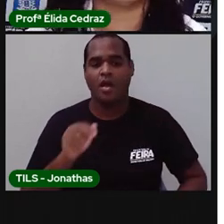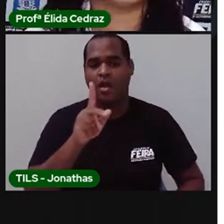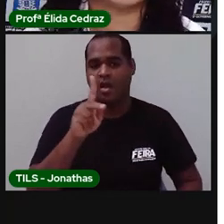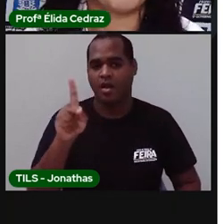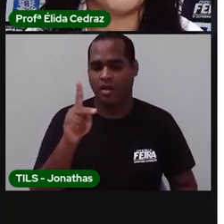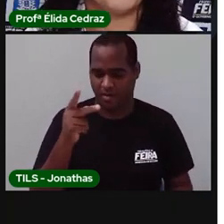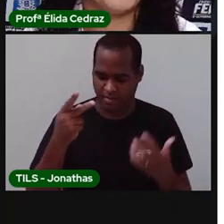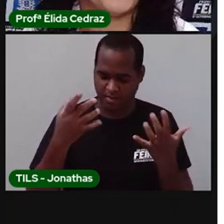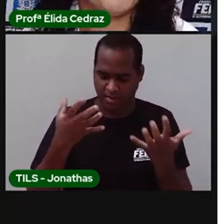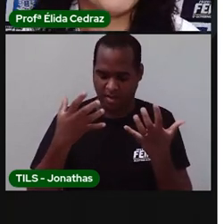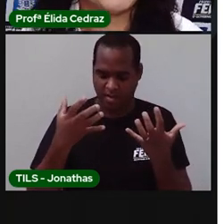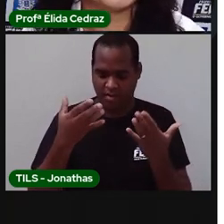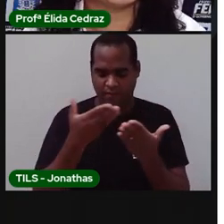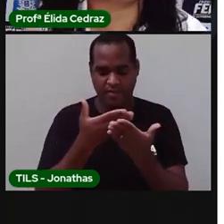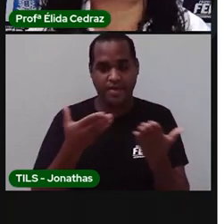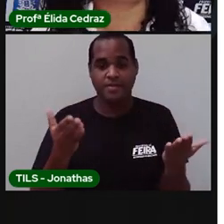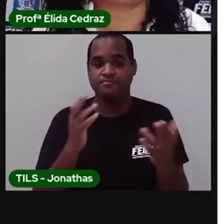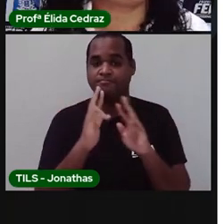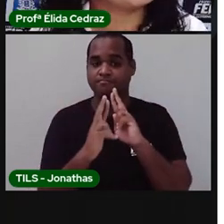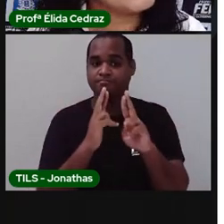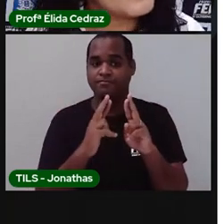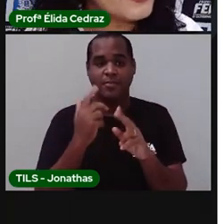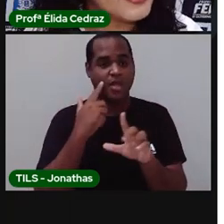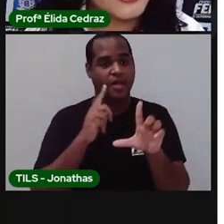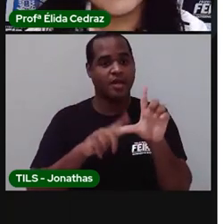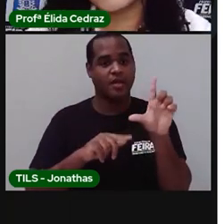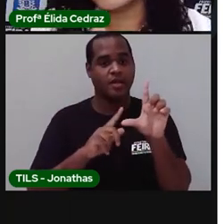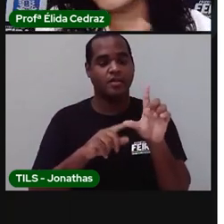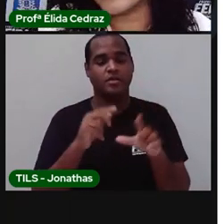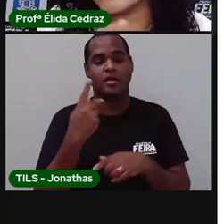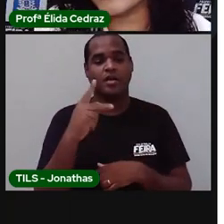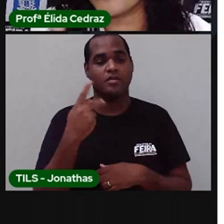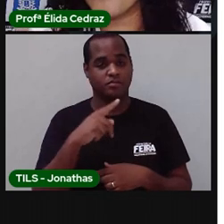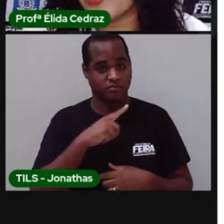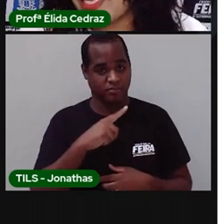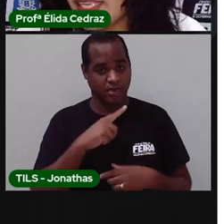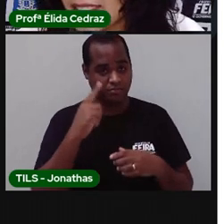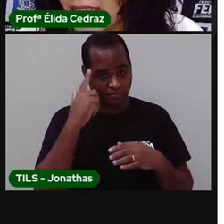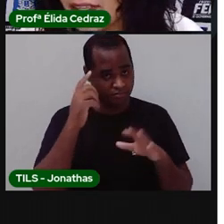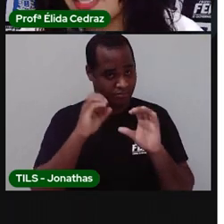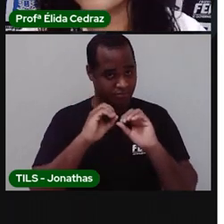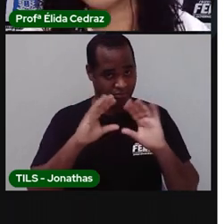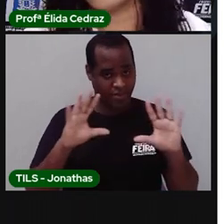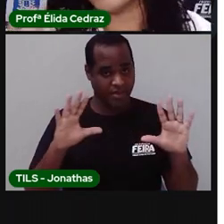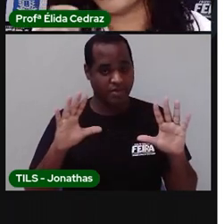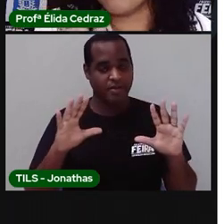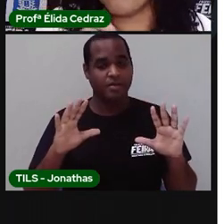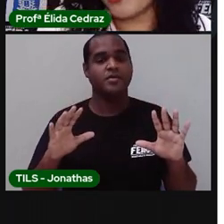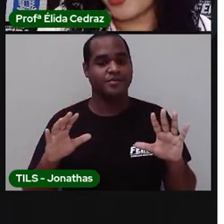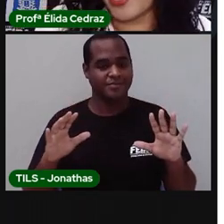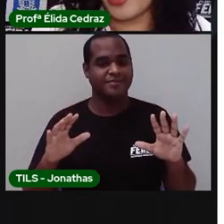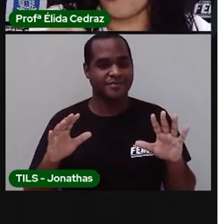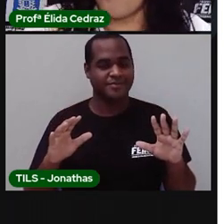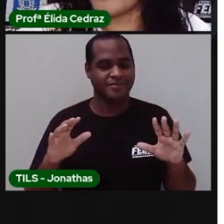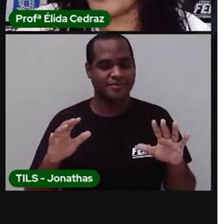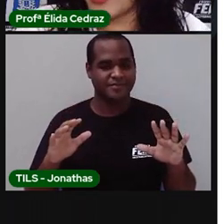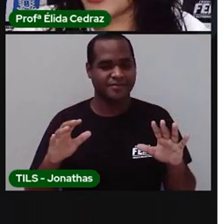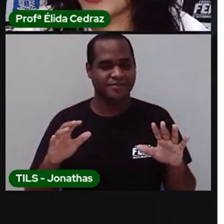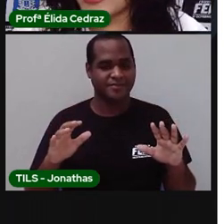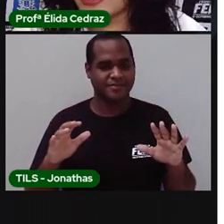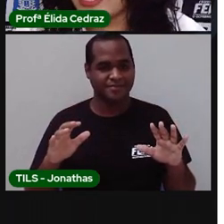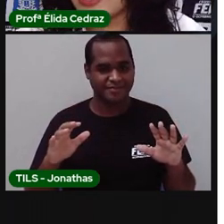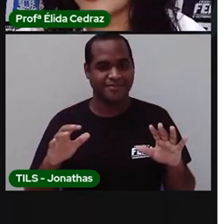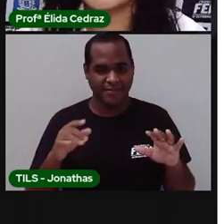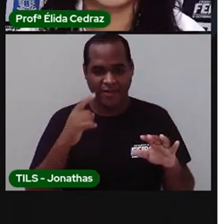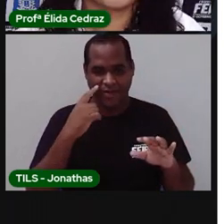saber se você sabia o nome da letrinha que ia aparecer. Na sequência, a gente vê a ordem